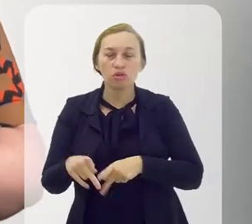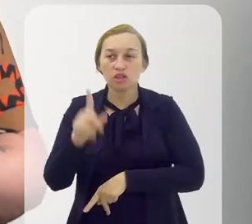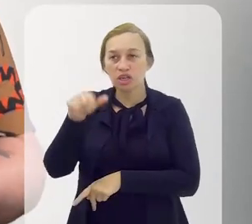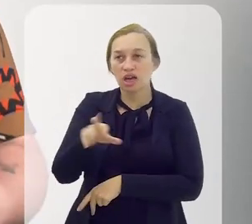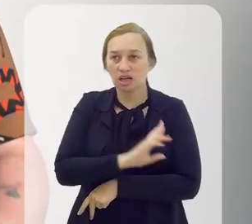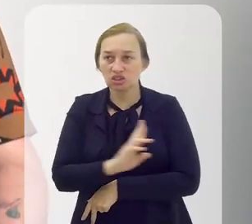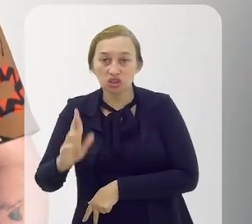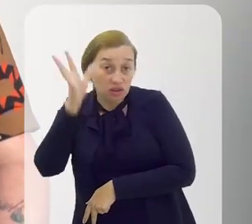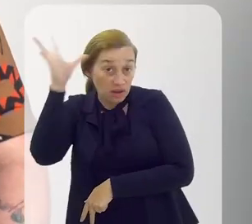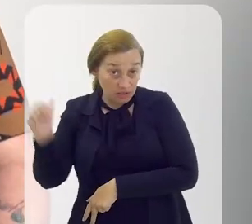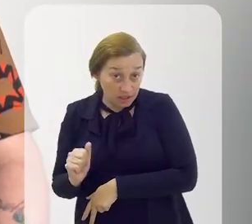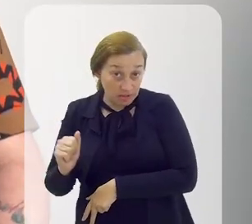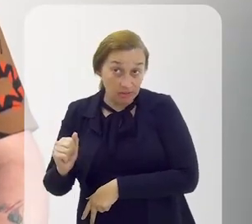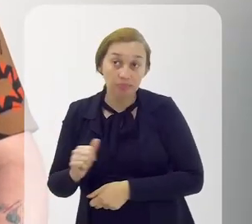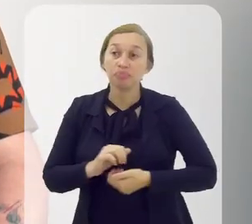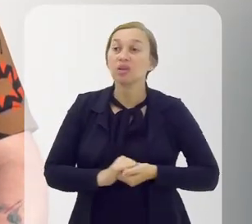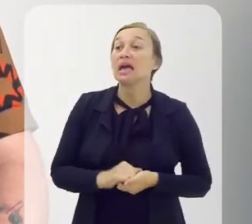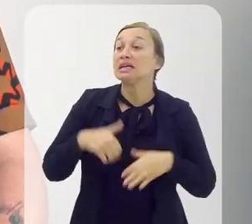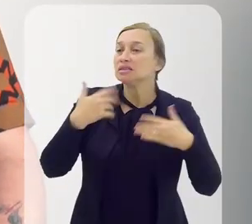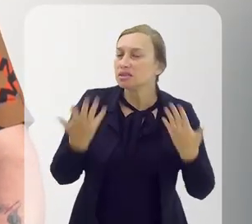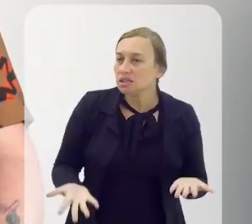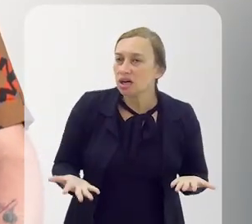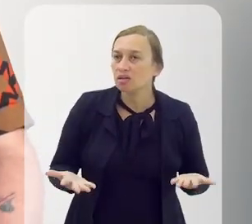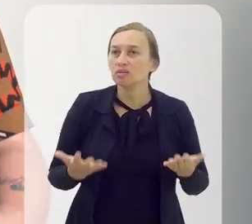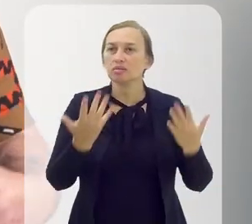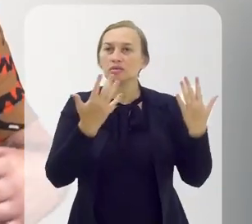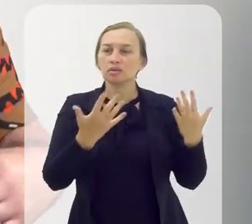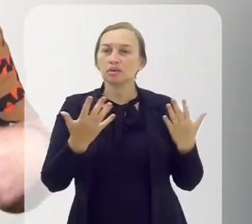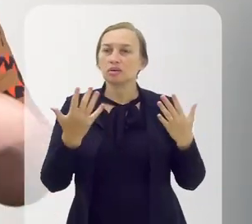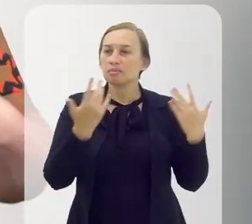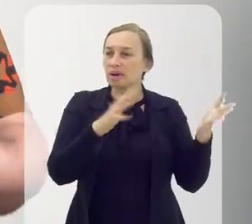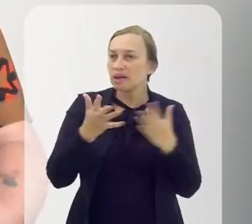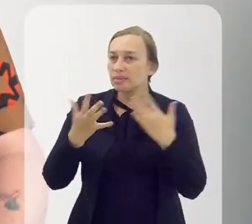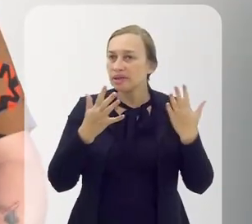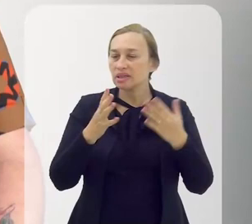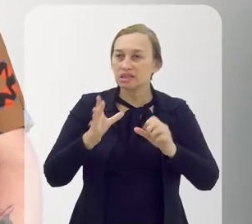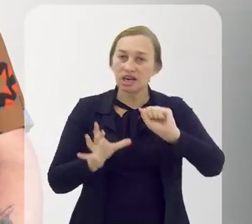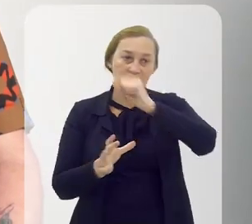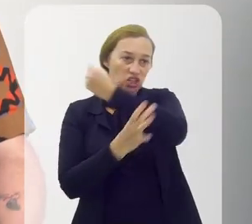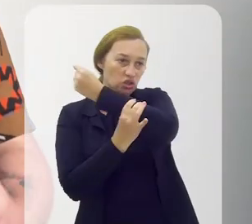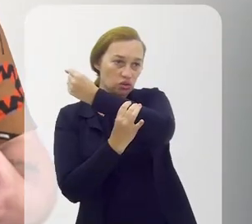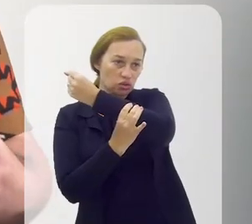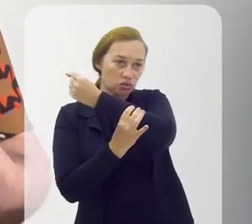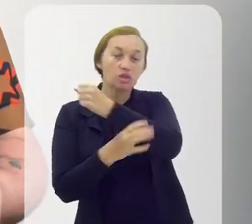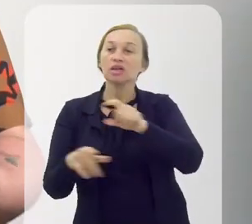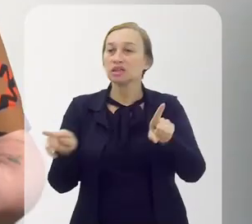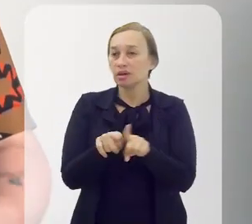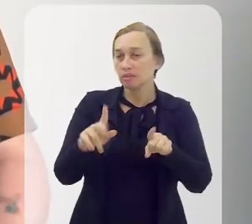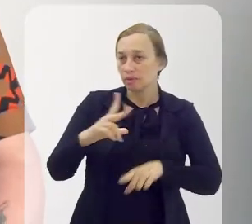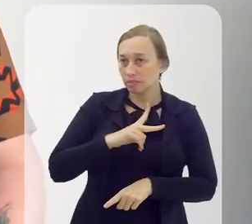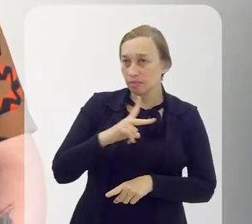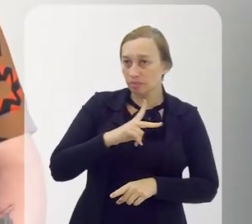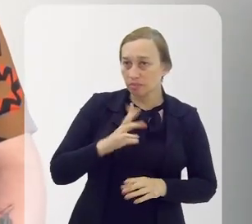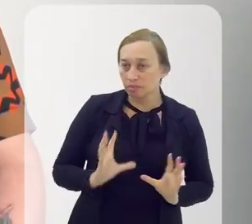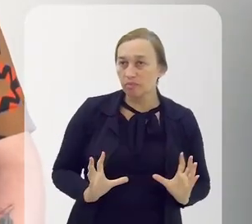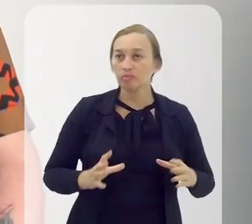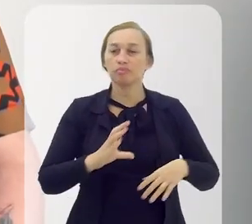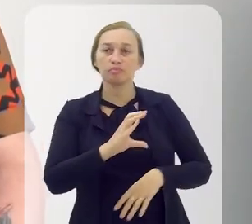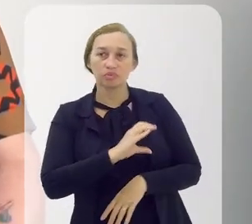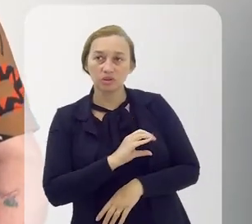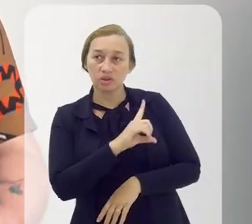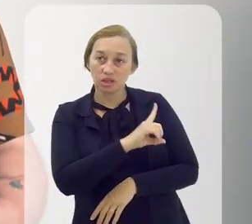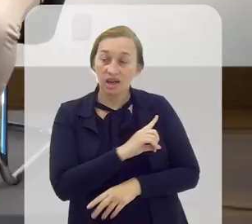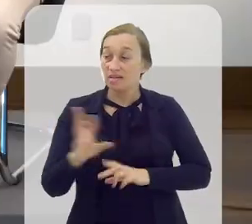população, que são as religiões matriz africanas. Então, saudar Exu na avenida é também saudar a própria comunidade do